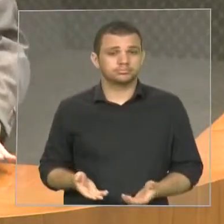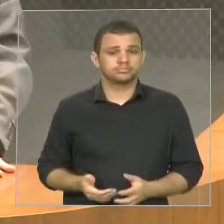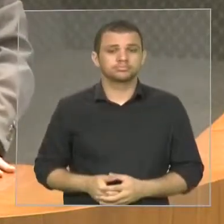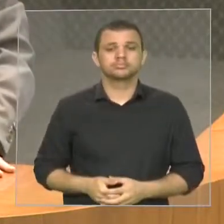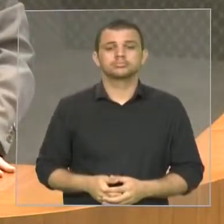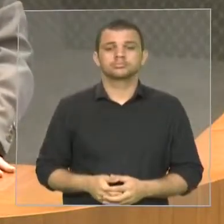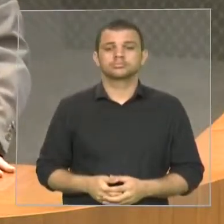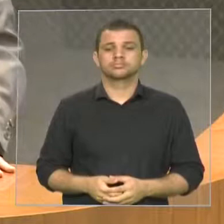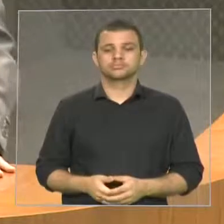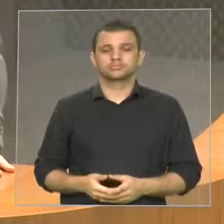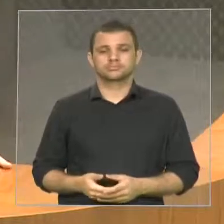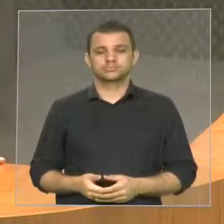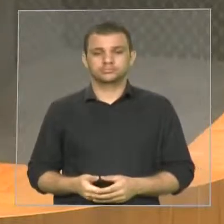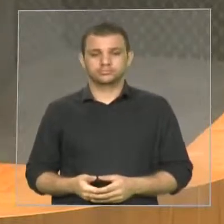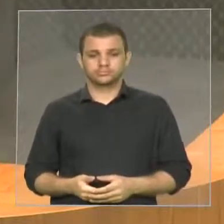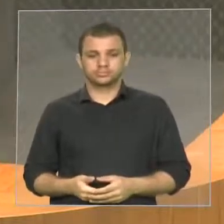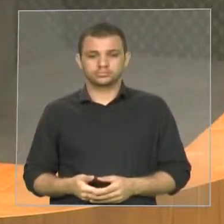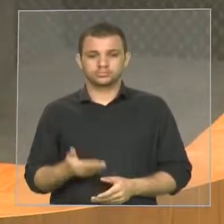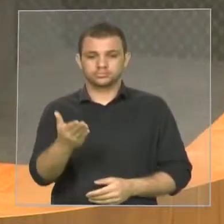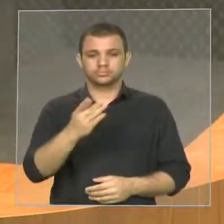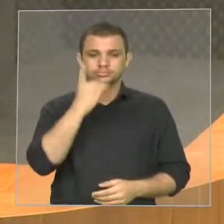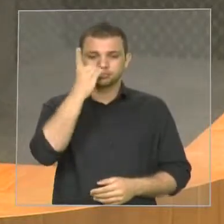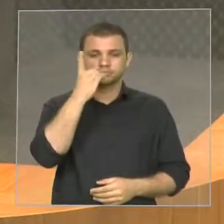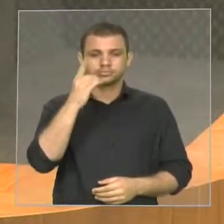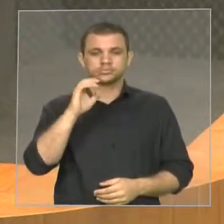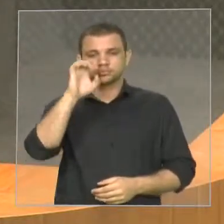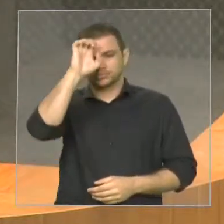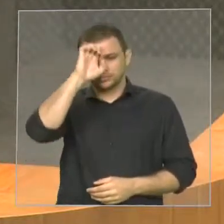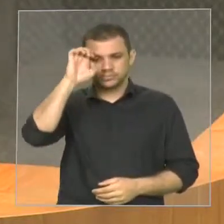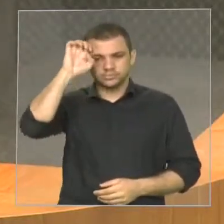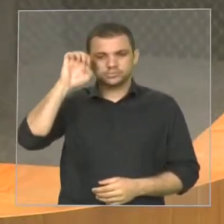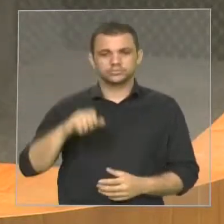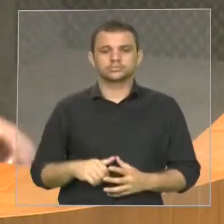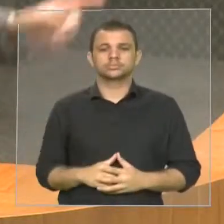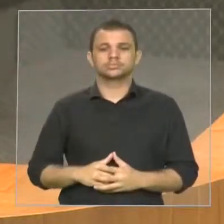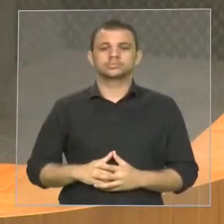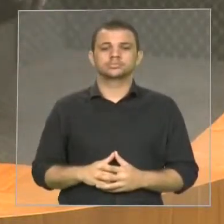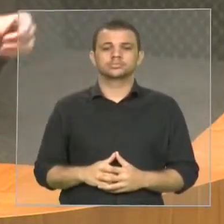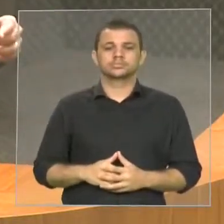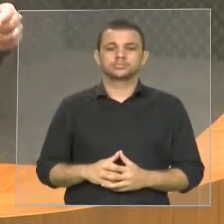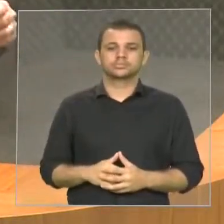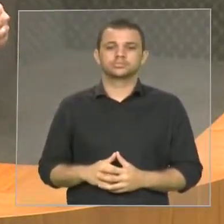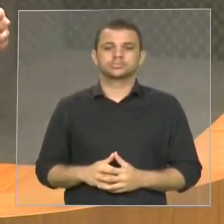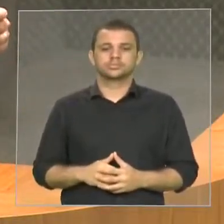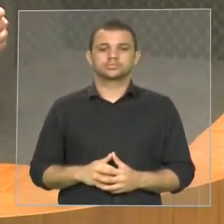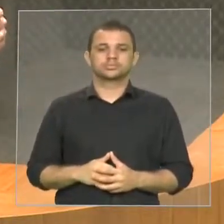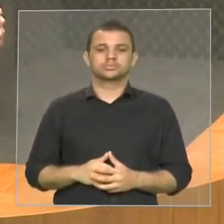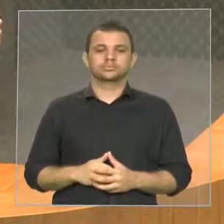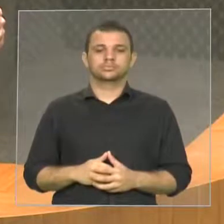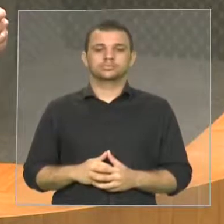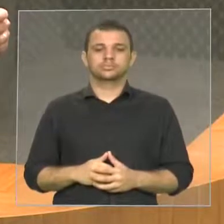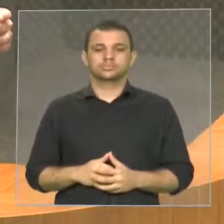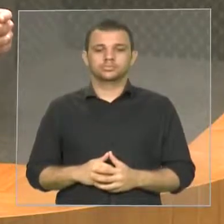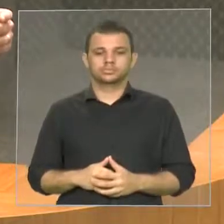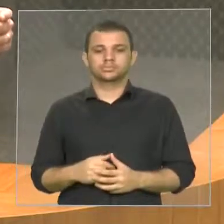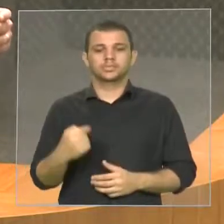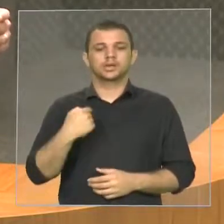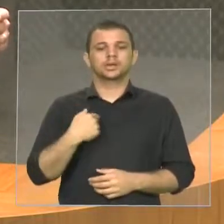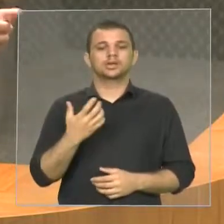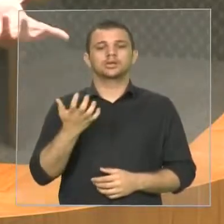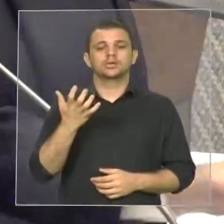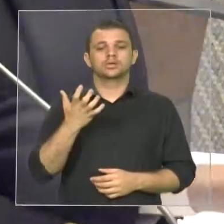Com o maior prazer, deputado Eduardo Bright. Eu só quero observar a Vossa